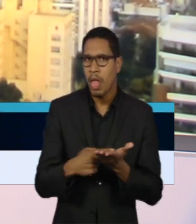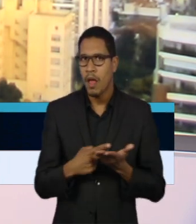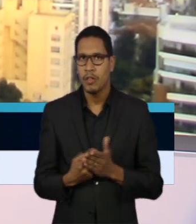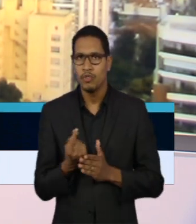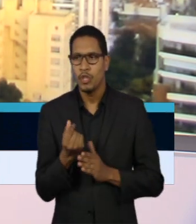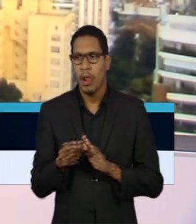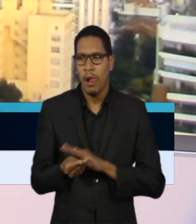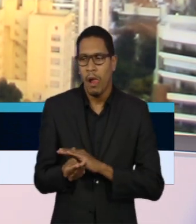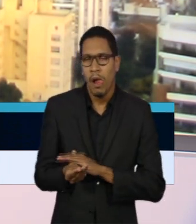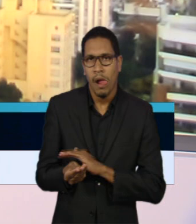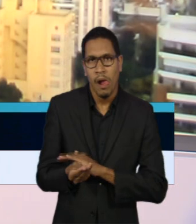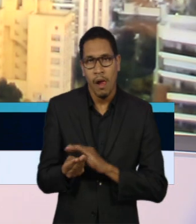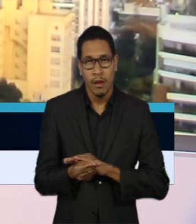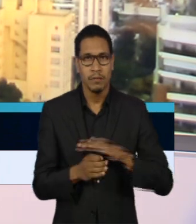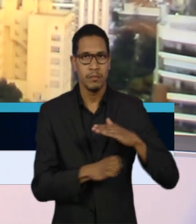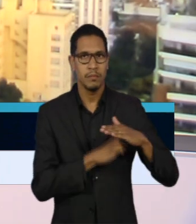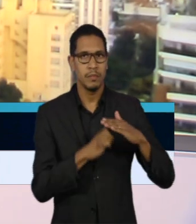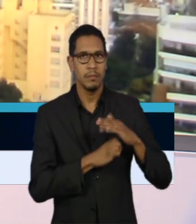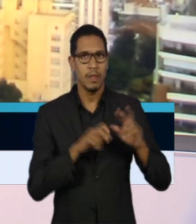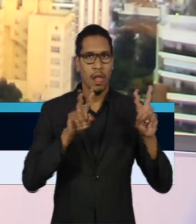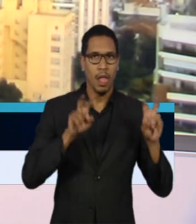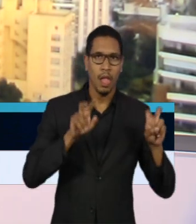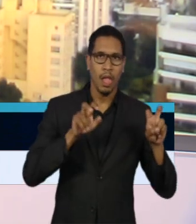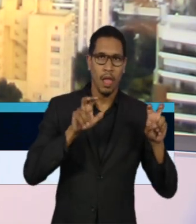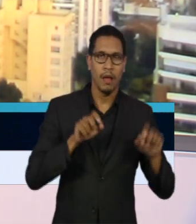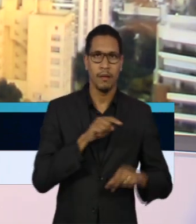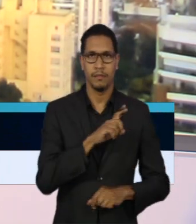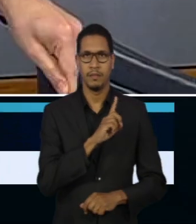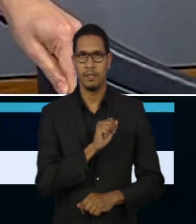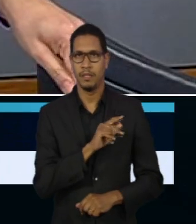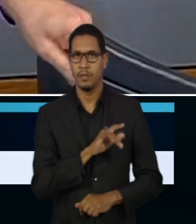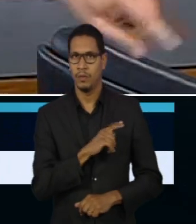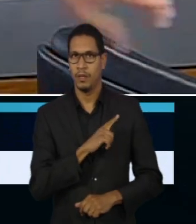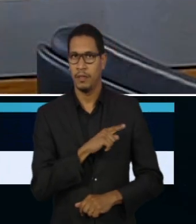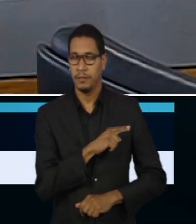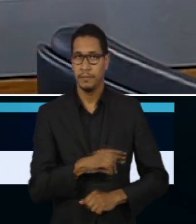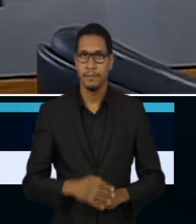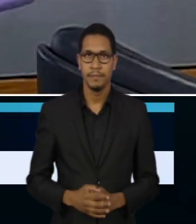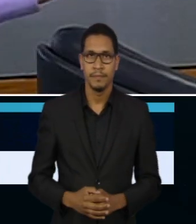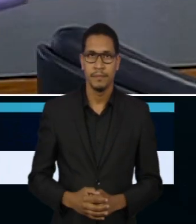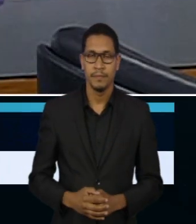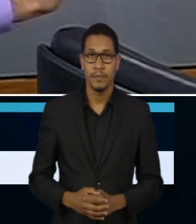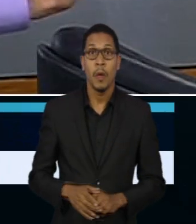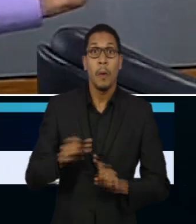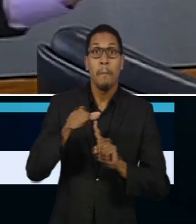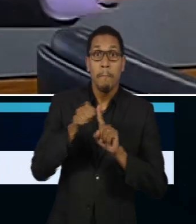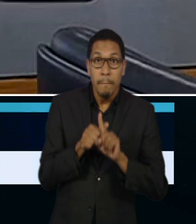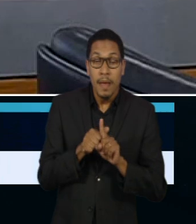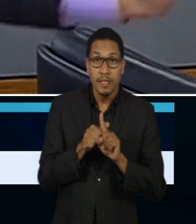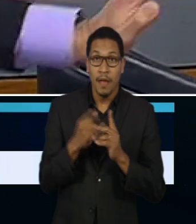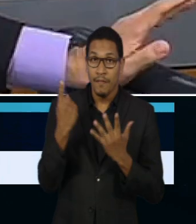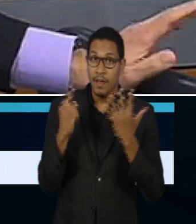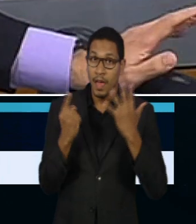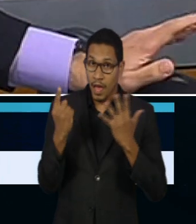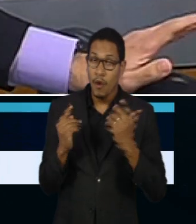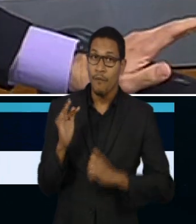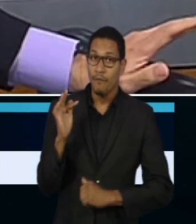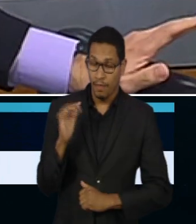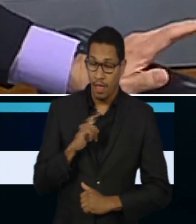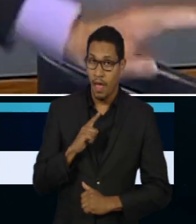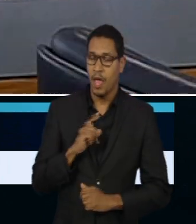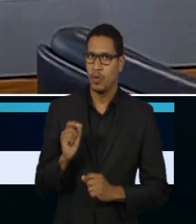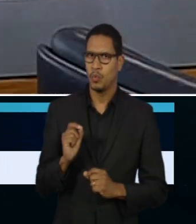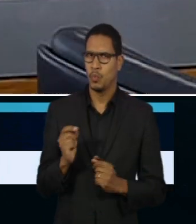dinheiro de uma das empresas de fachada de Danilo Trento. mês de fevereiro é emblemático, senhor presidente.